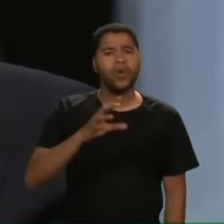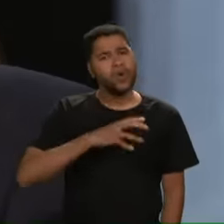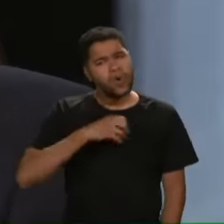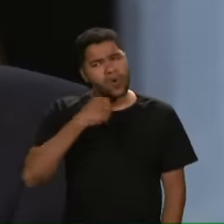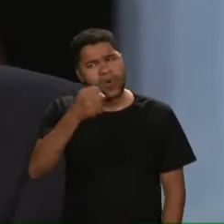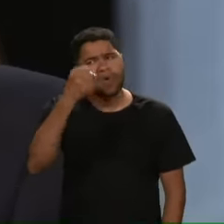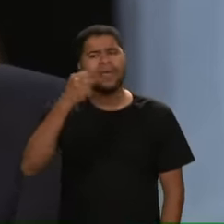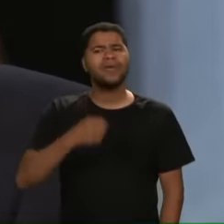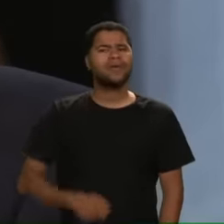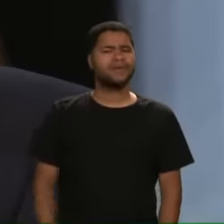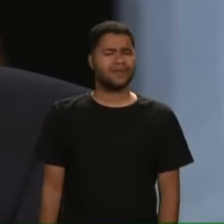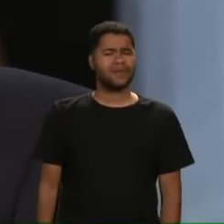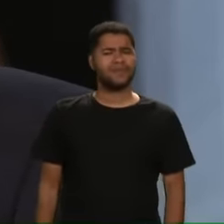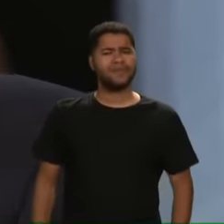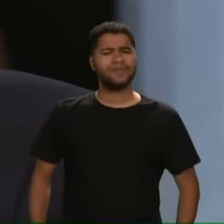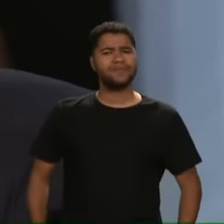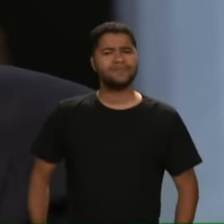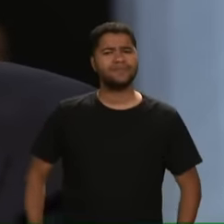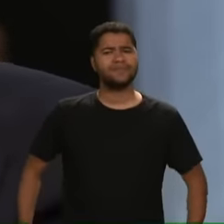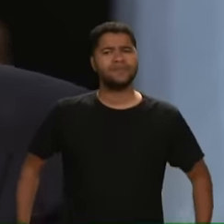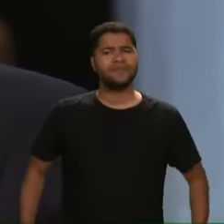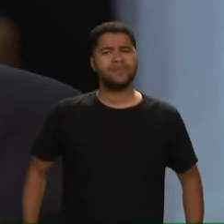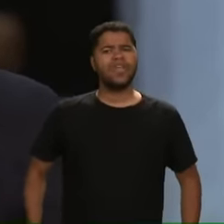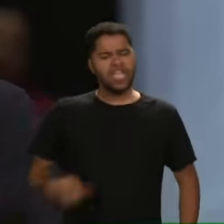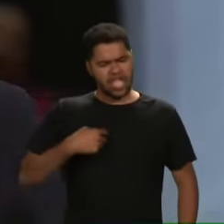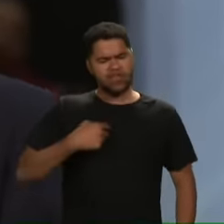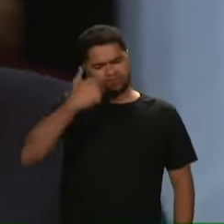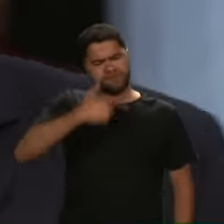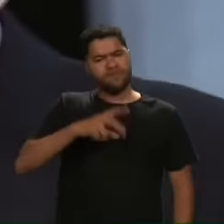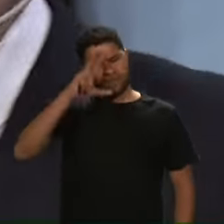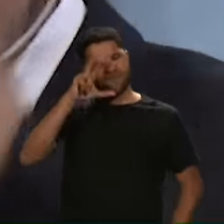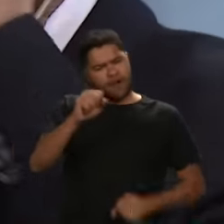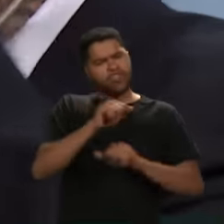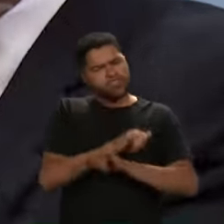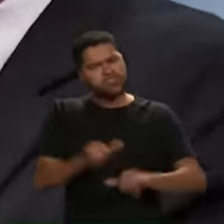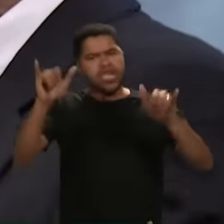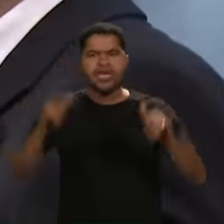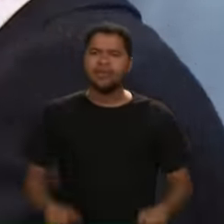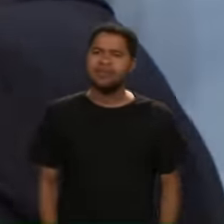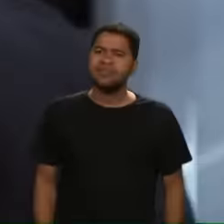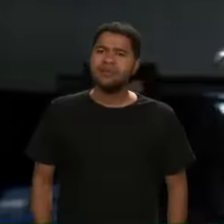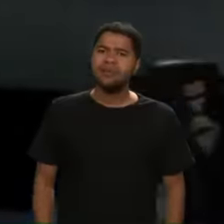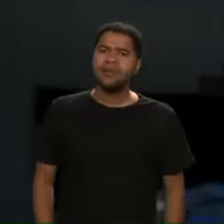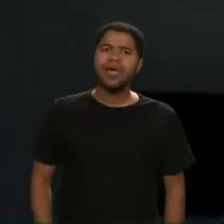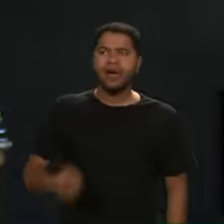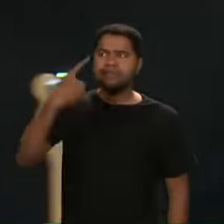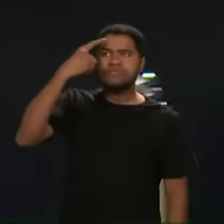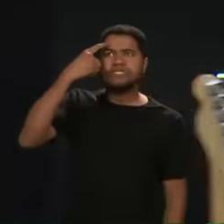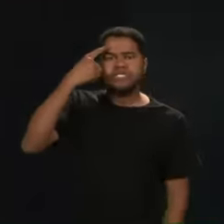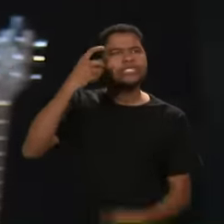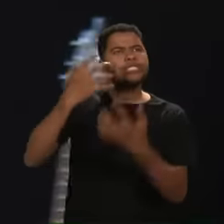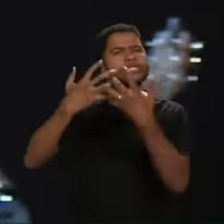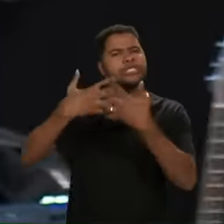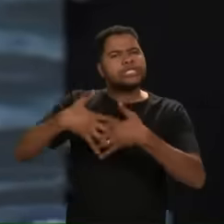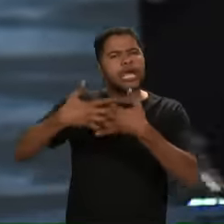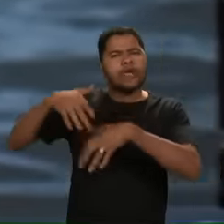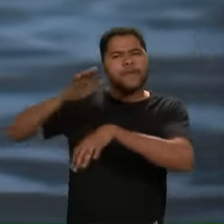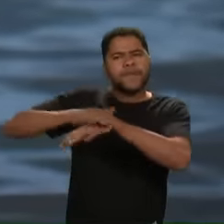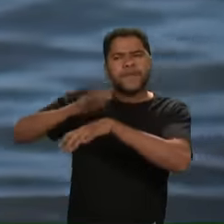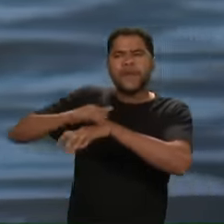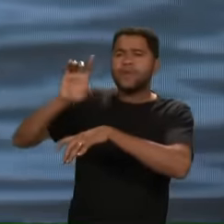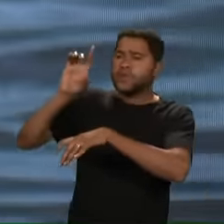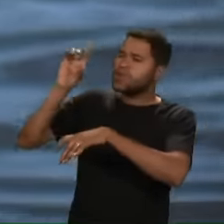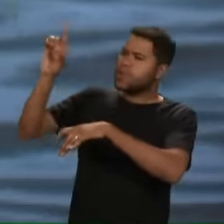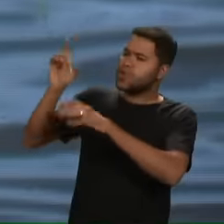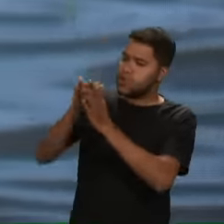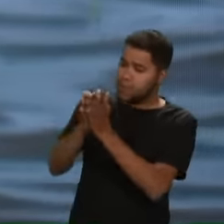Coragem Digo fraco Eu sou forte Não é a força Do pensamento É o poder Que existe